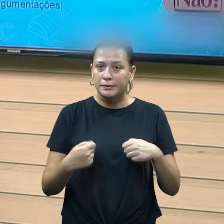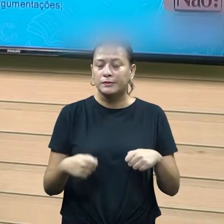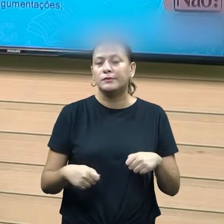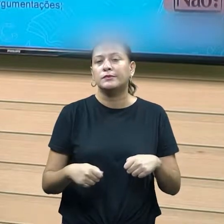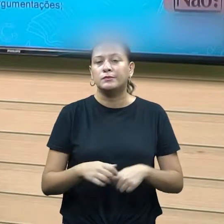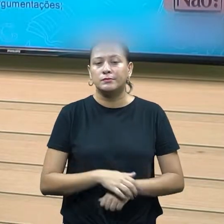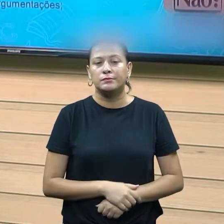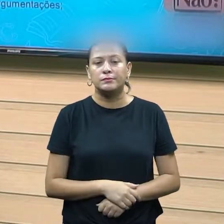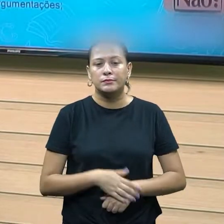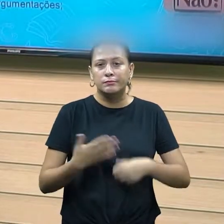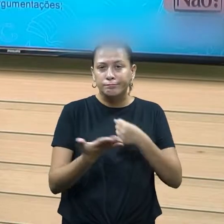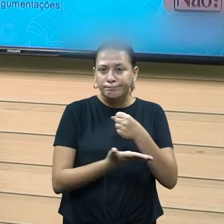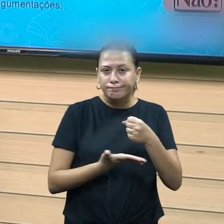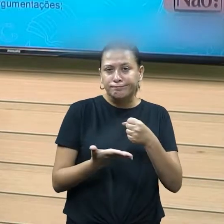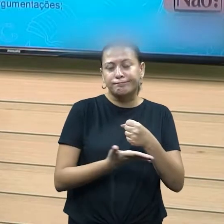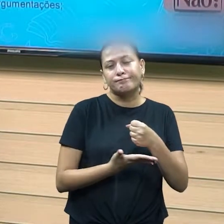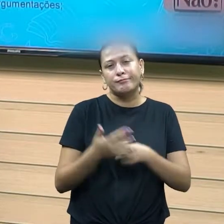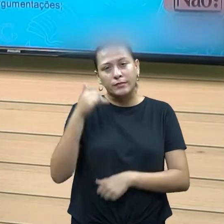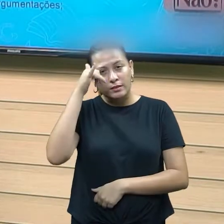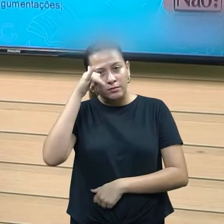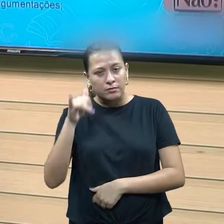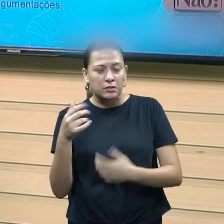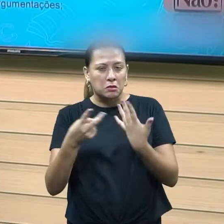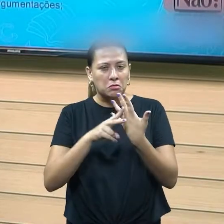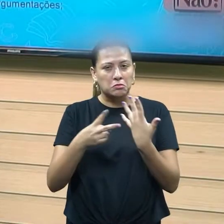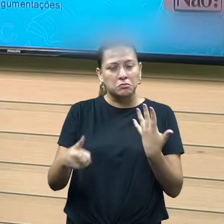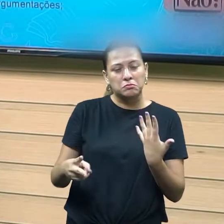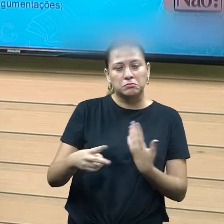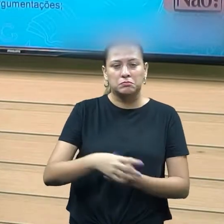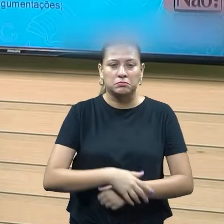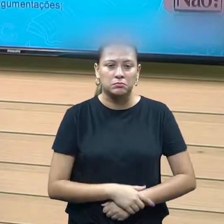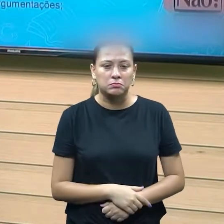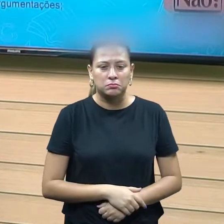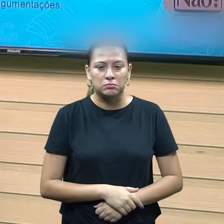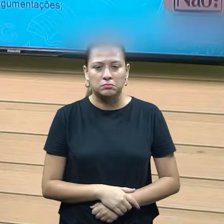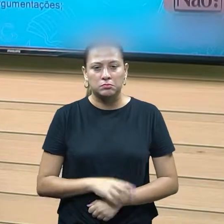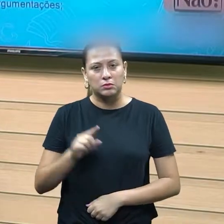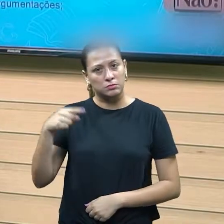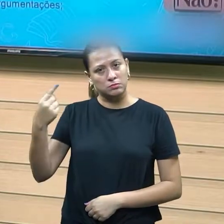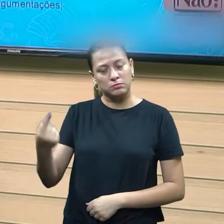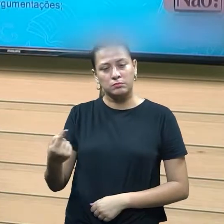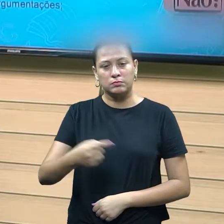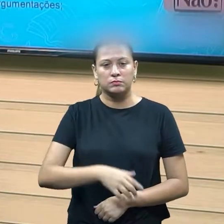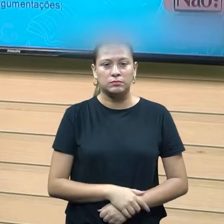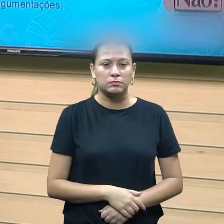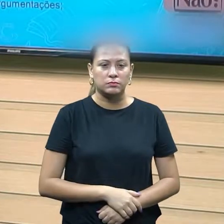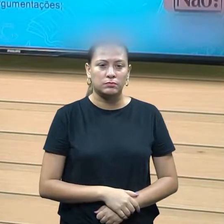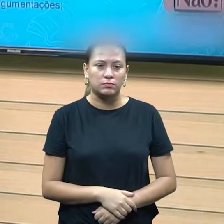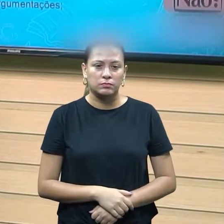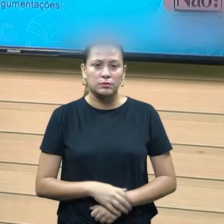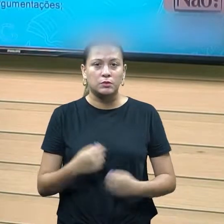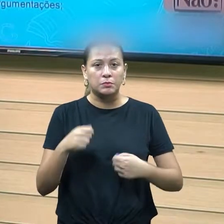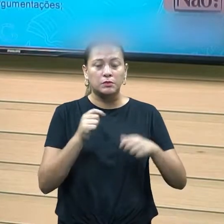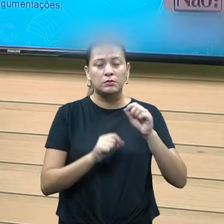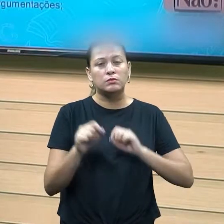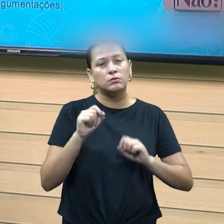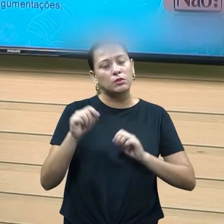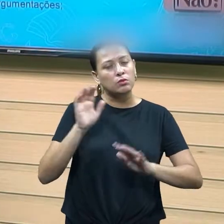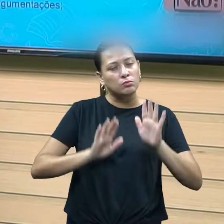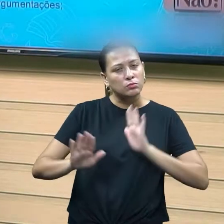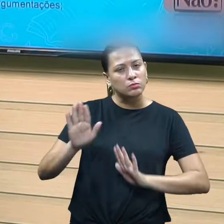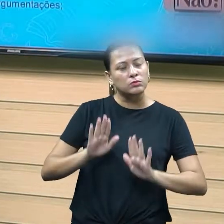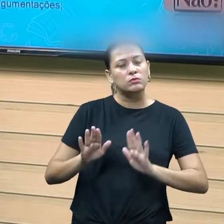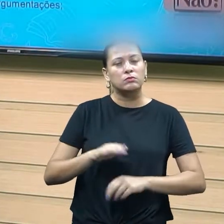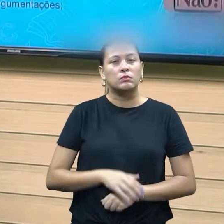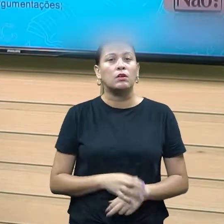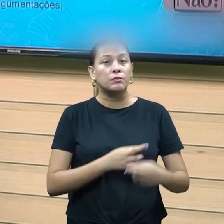isso não possa ocorrer, situações que vão me prejudicar ou prejudicar esse processo de negociar mais tarde. Então, por isso, devemos ter bastante cuidado e